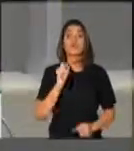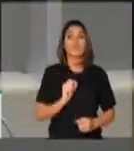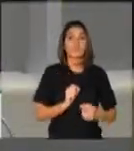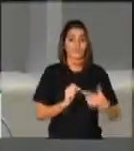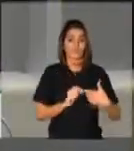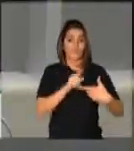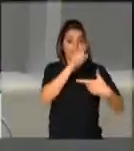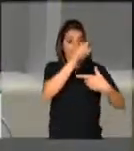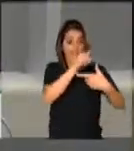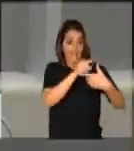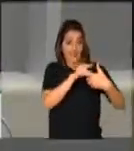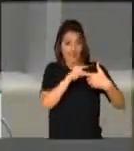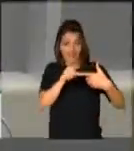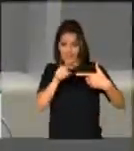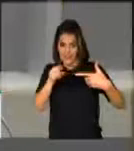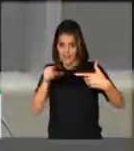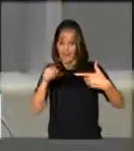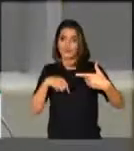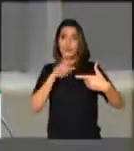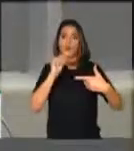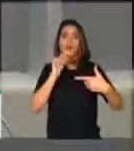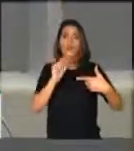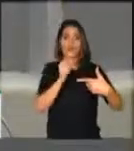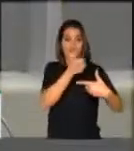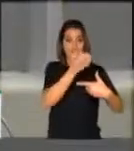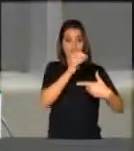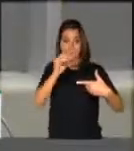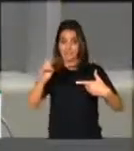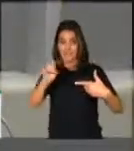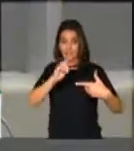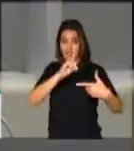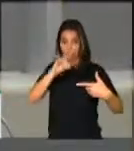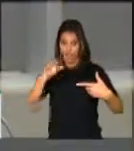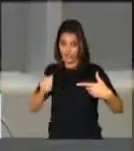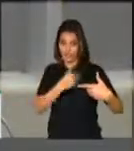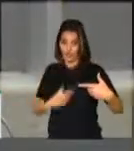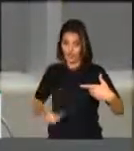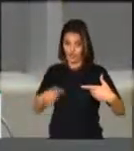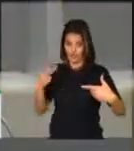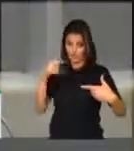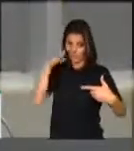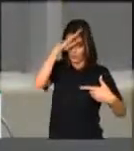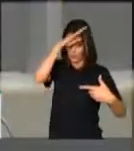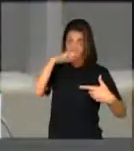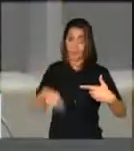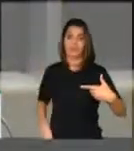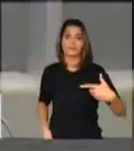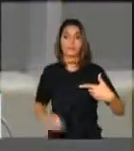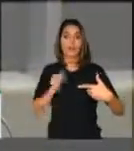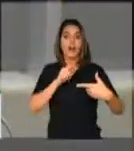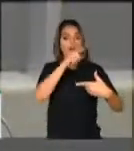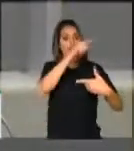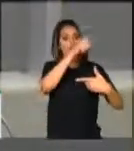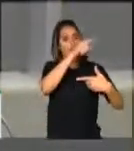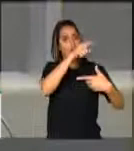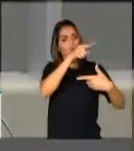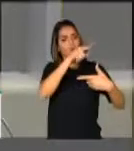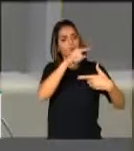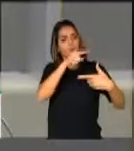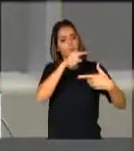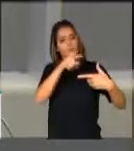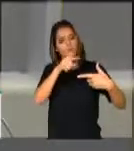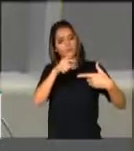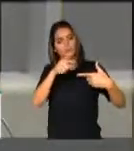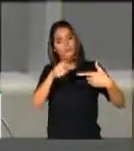mostra a queda na sua avaliação. O gráfico dos 100 primeiros dias. Isto aqui é a avaliação que a